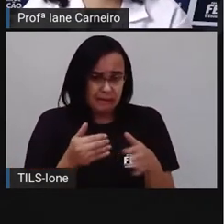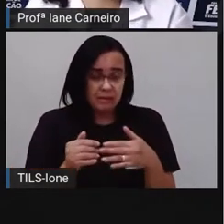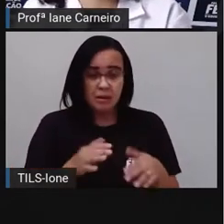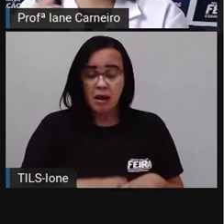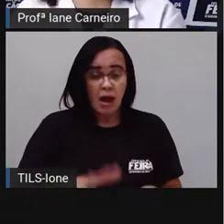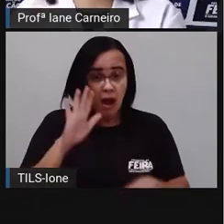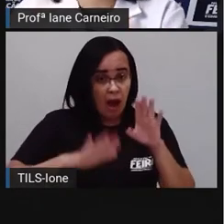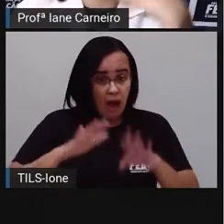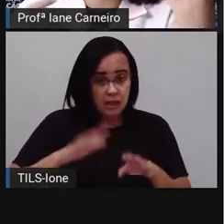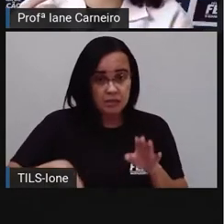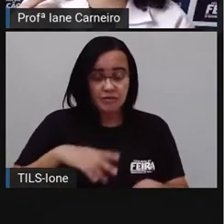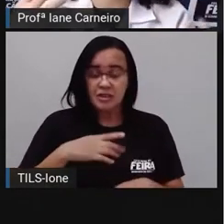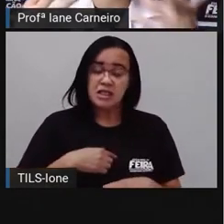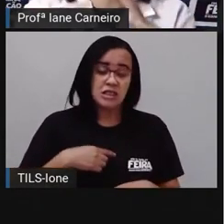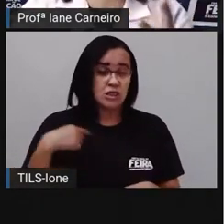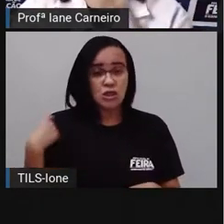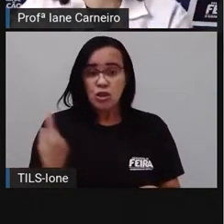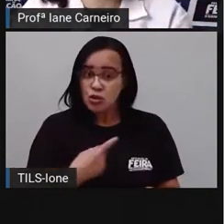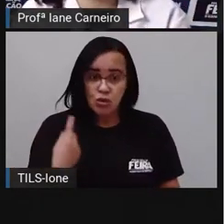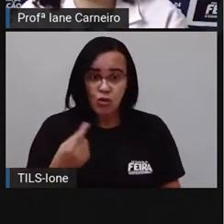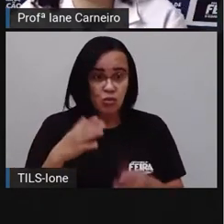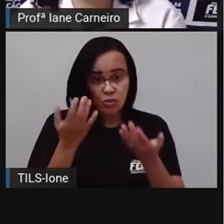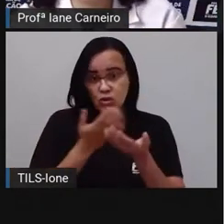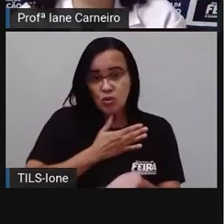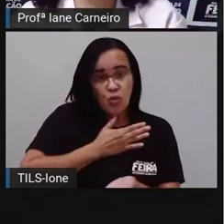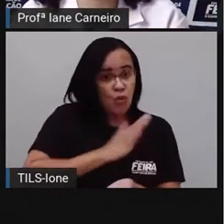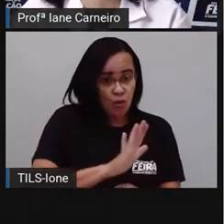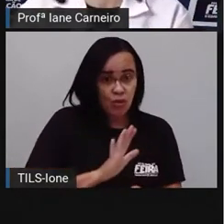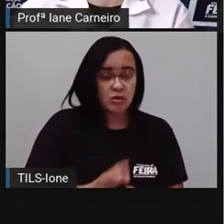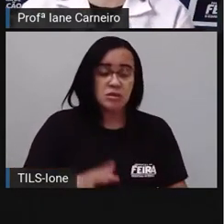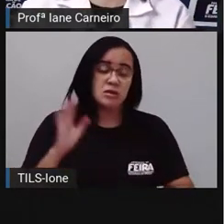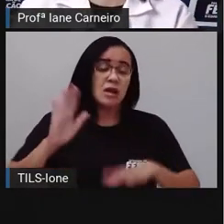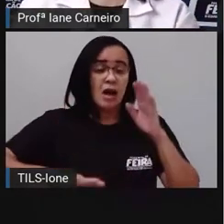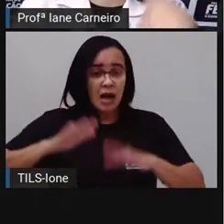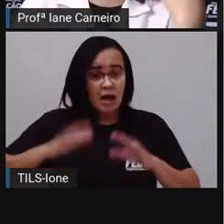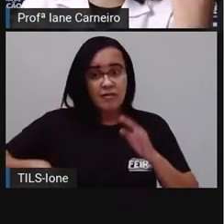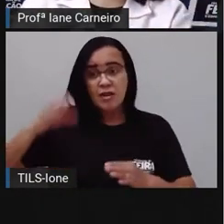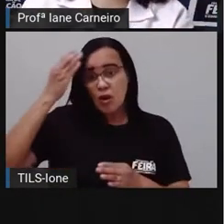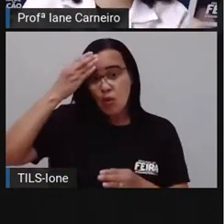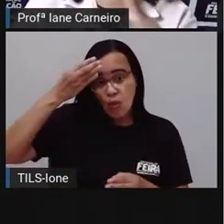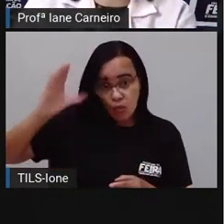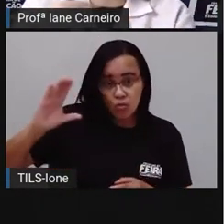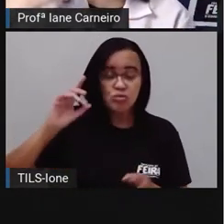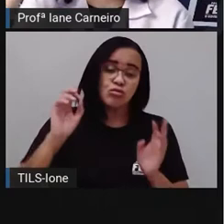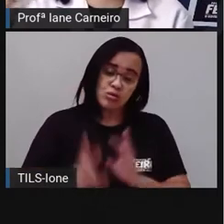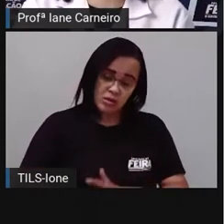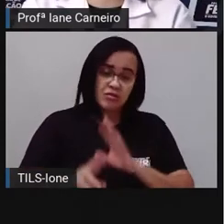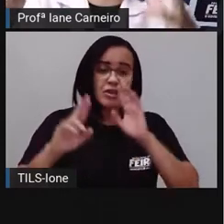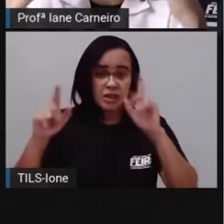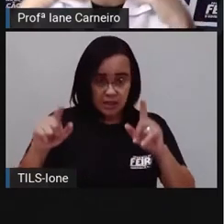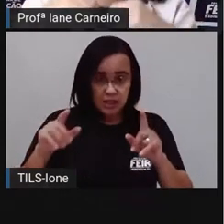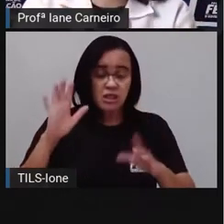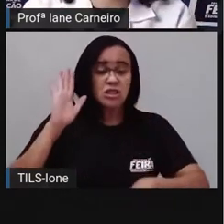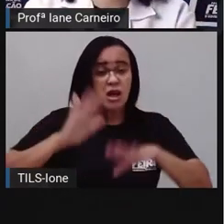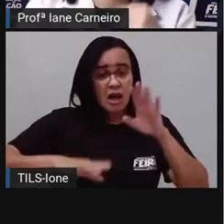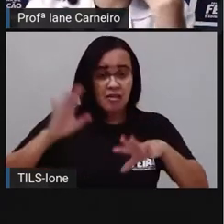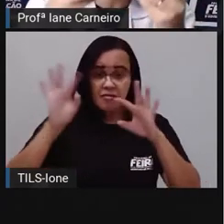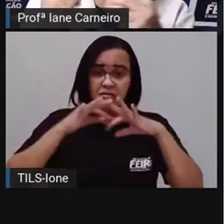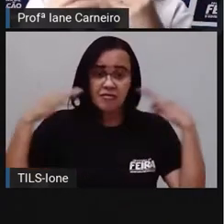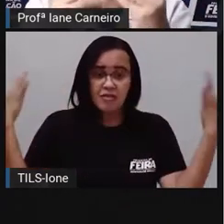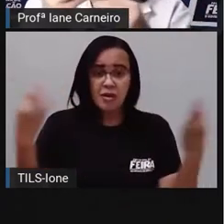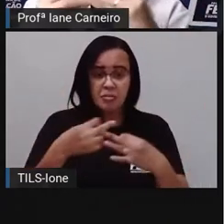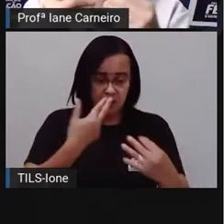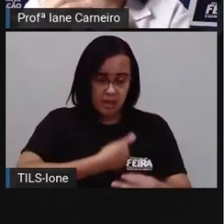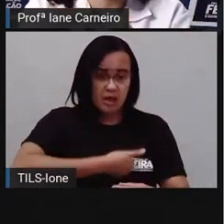Tem um coleguinha que tem uma cultura diferente da nossa família. Tem um parente que tem uma religião diferente da nossa.